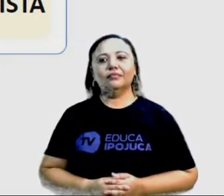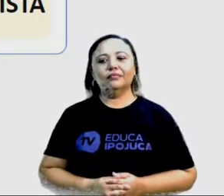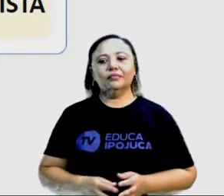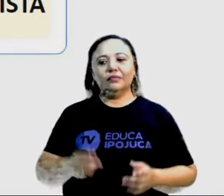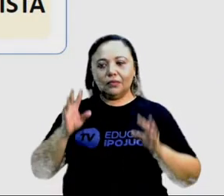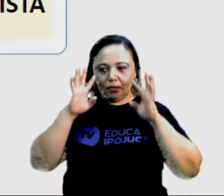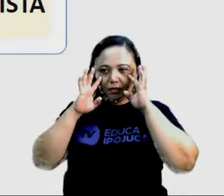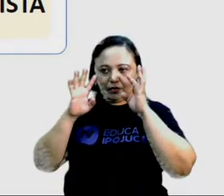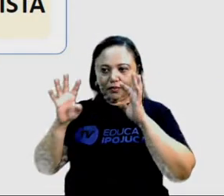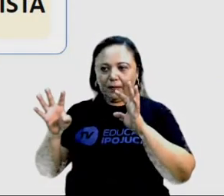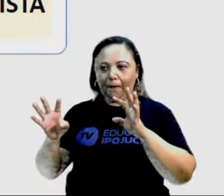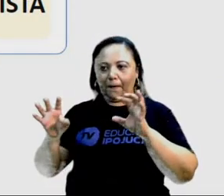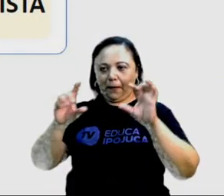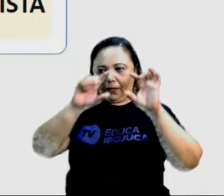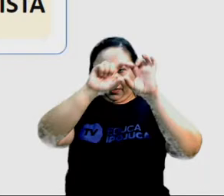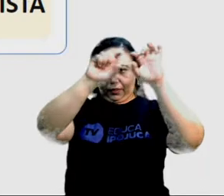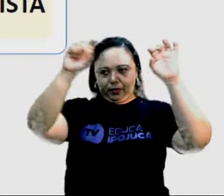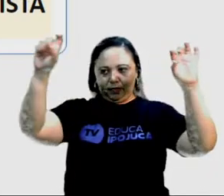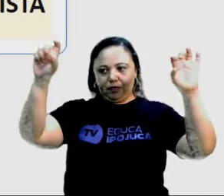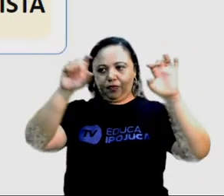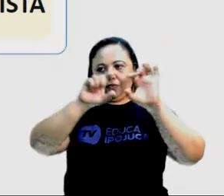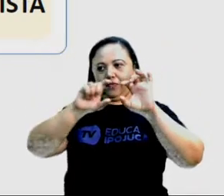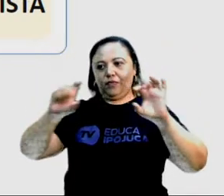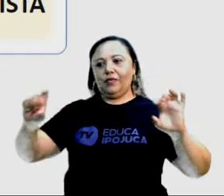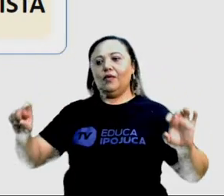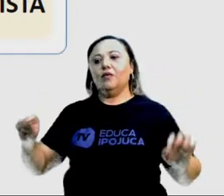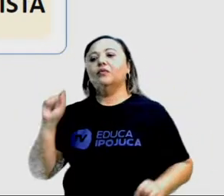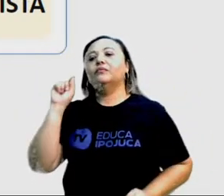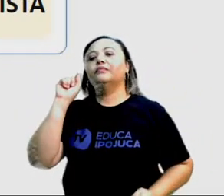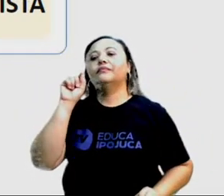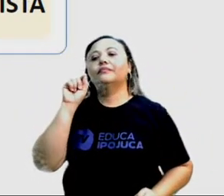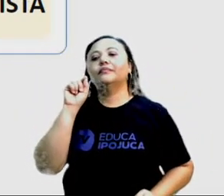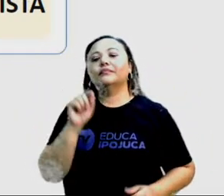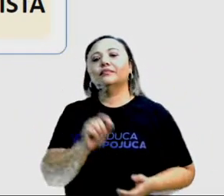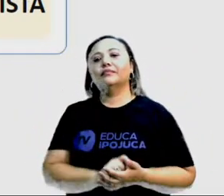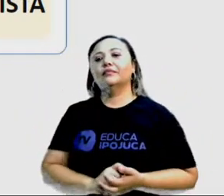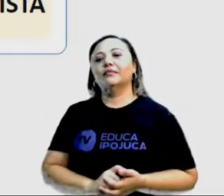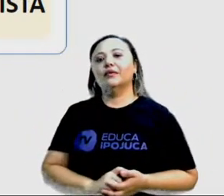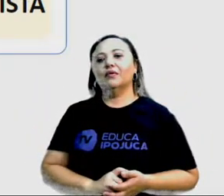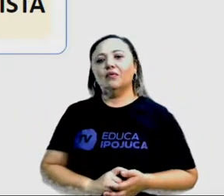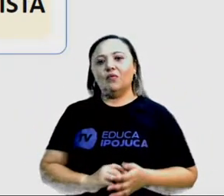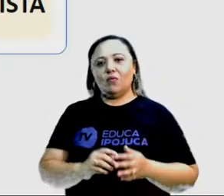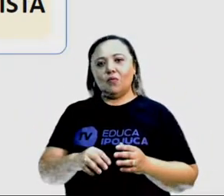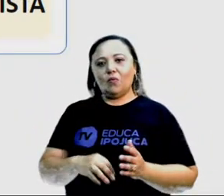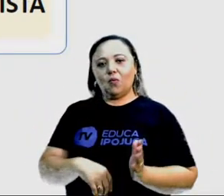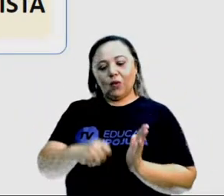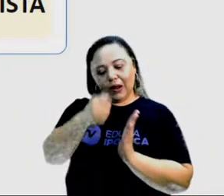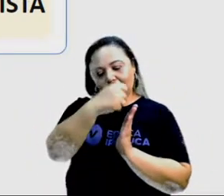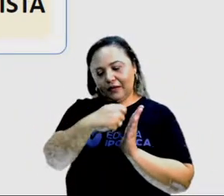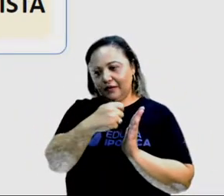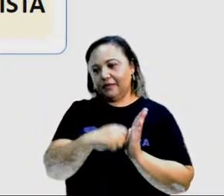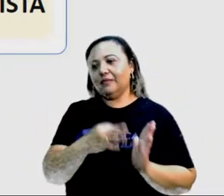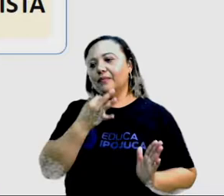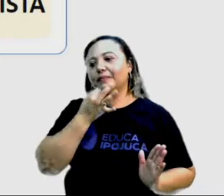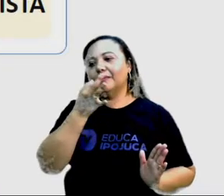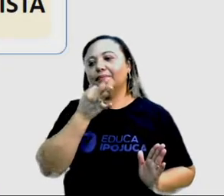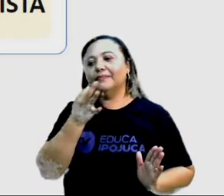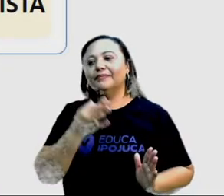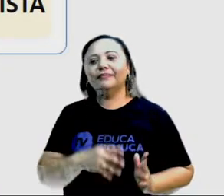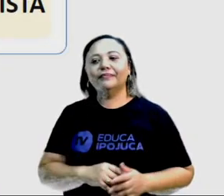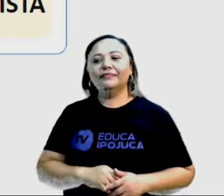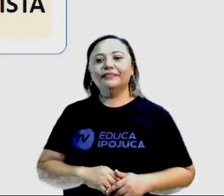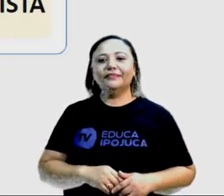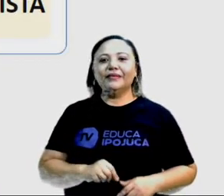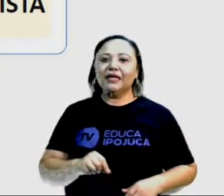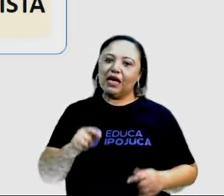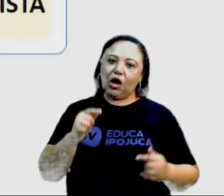Observemos aqui nesse fluxograma o que seria esse artigo de opinião. Seria o encontro da opinião